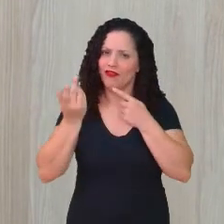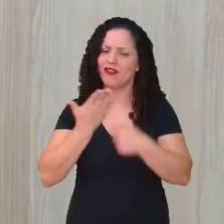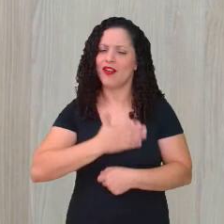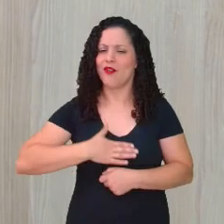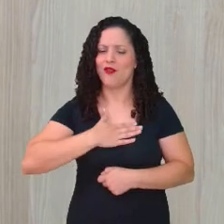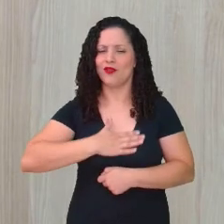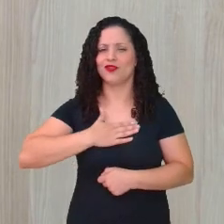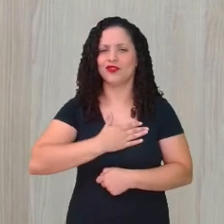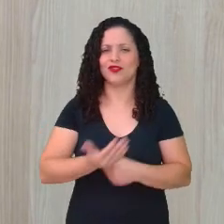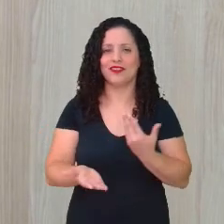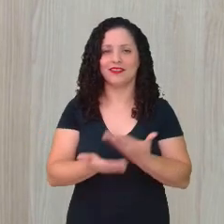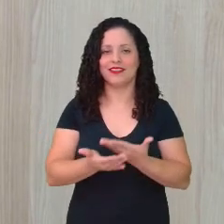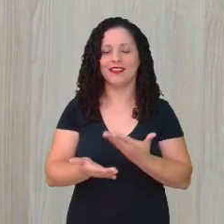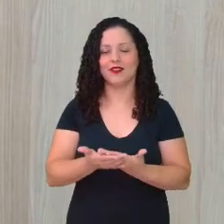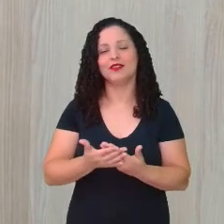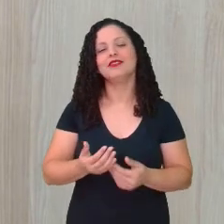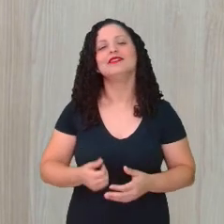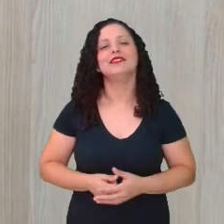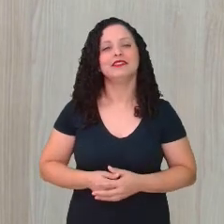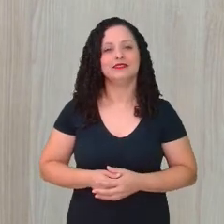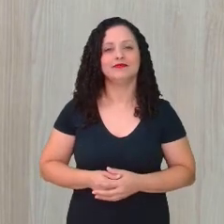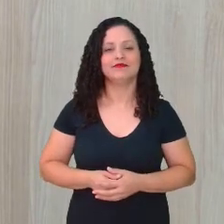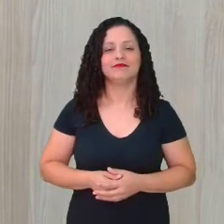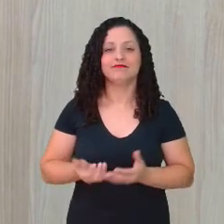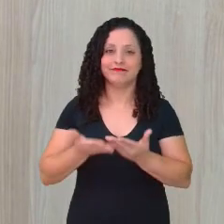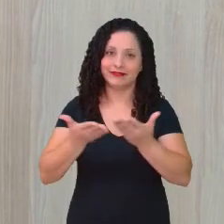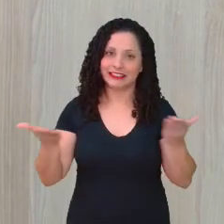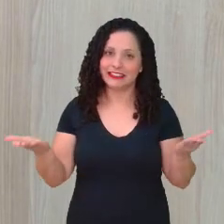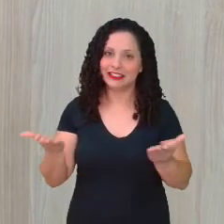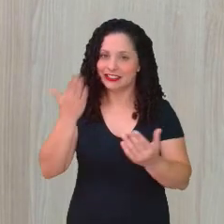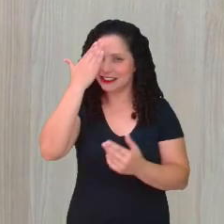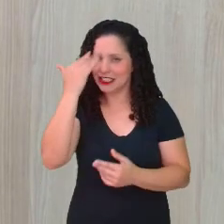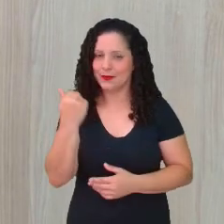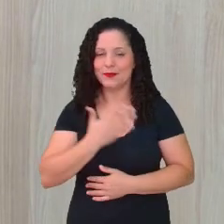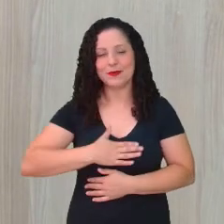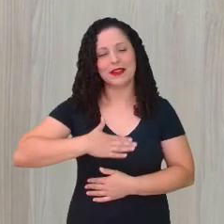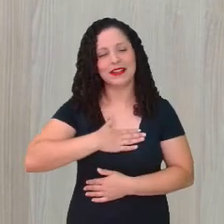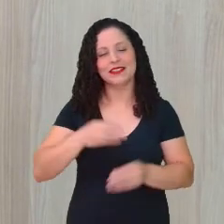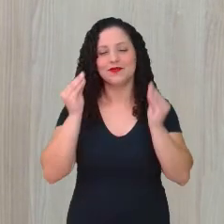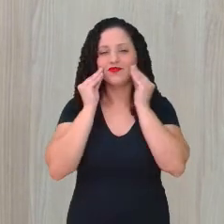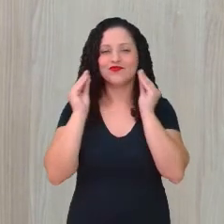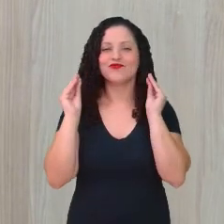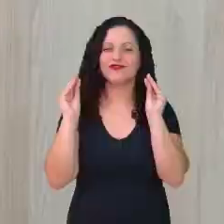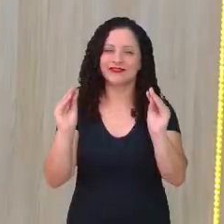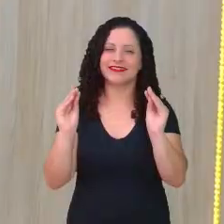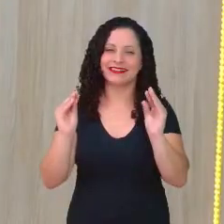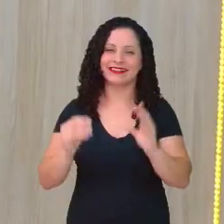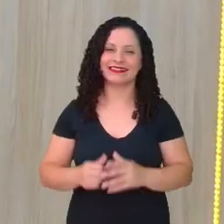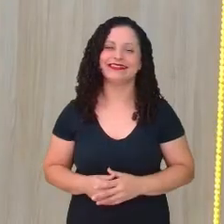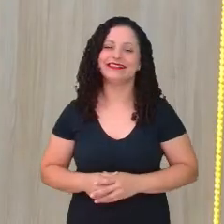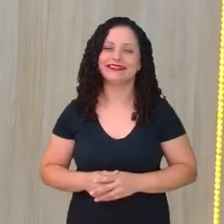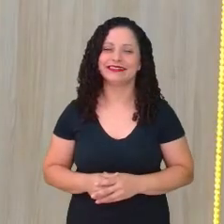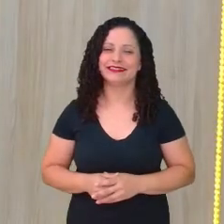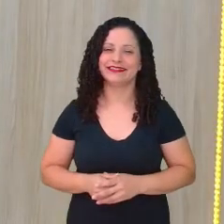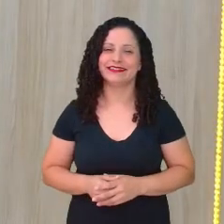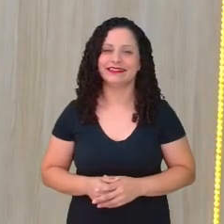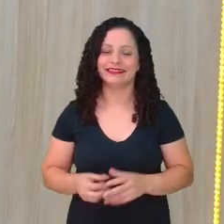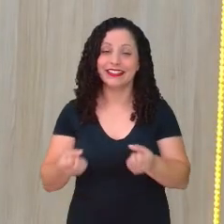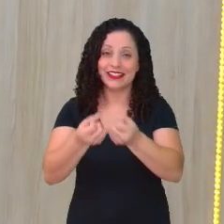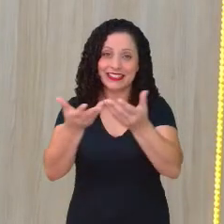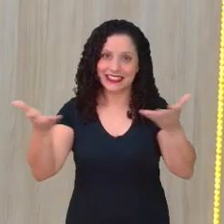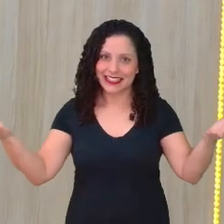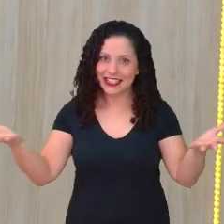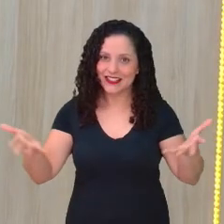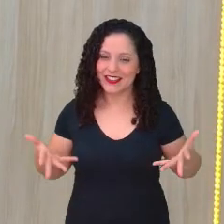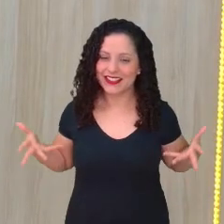muito feliz em saber disso. Como vocês sabem, foi um prazer estar aqui. Um beijo e até a próxima. Meus alunos e